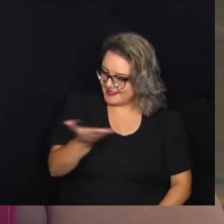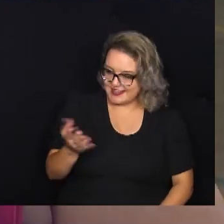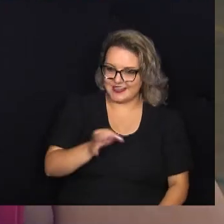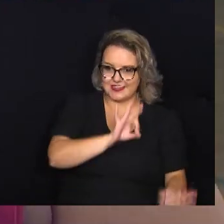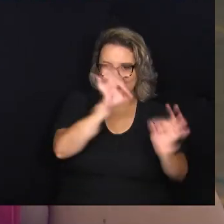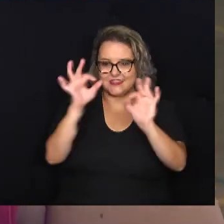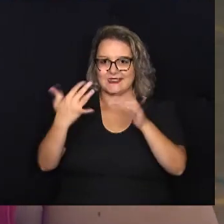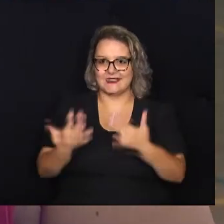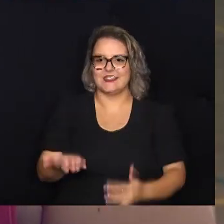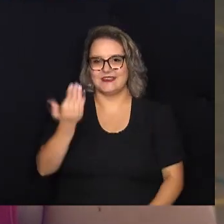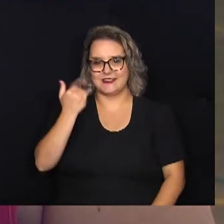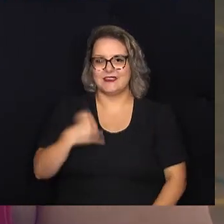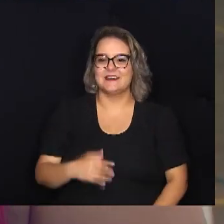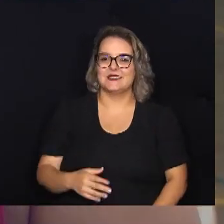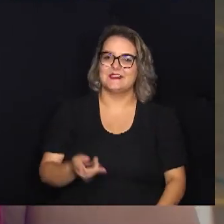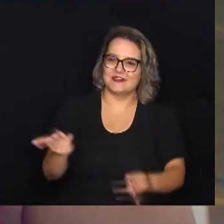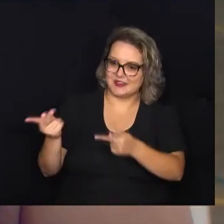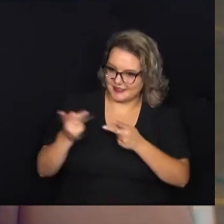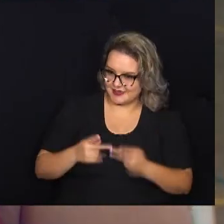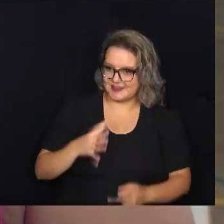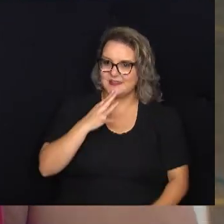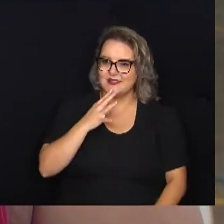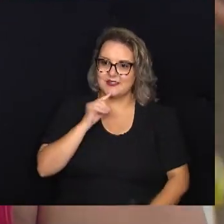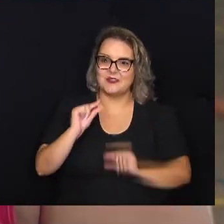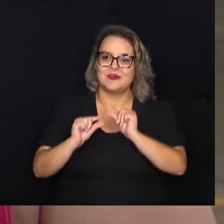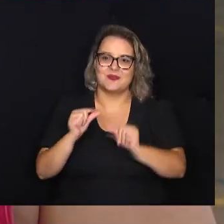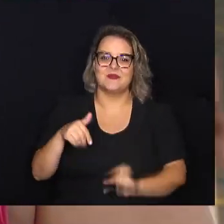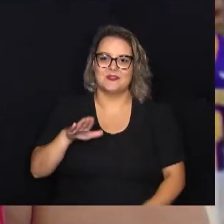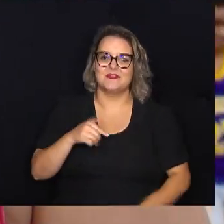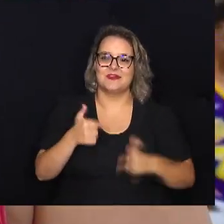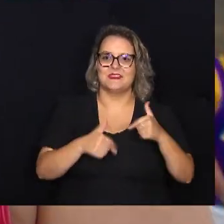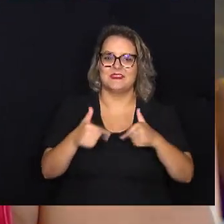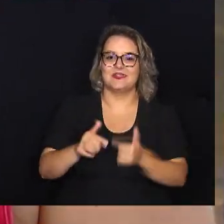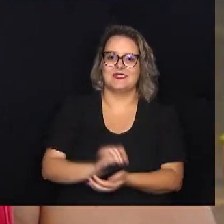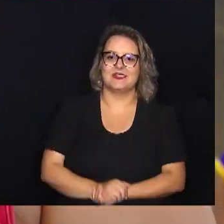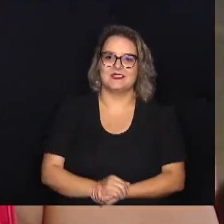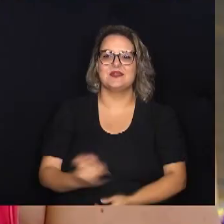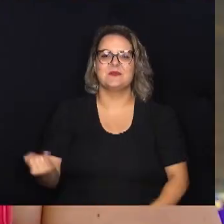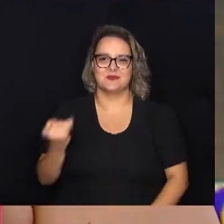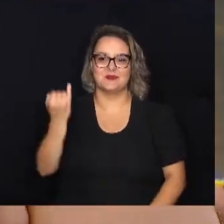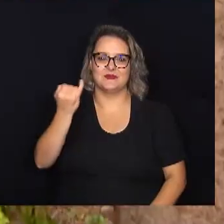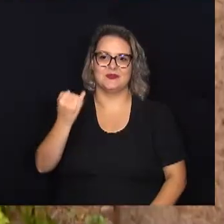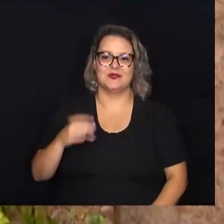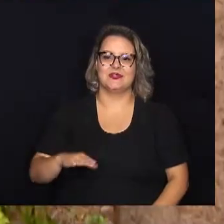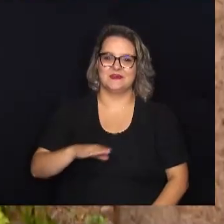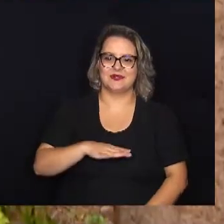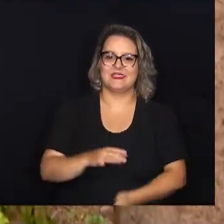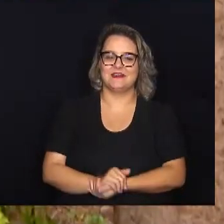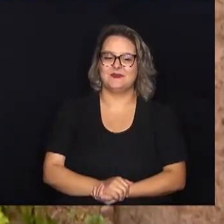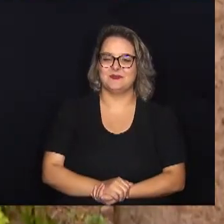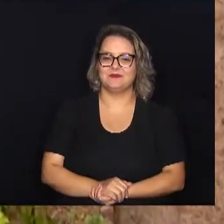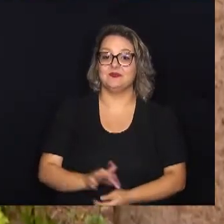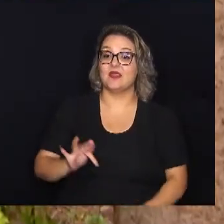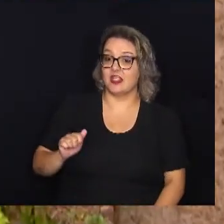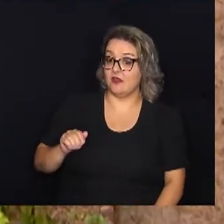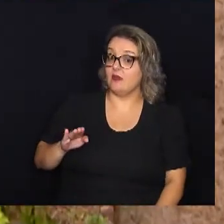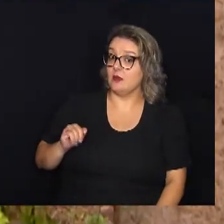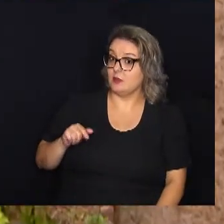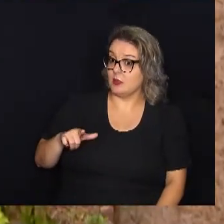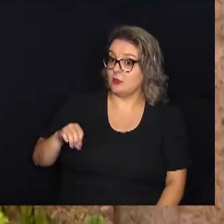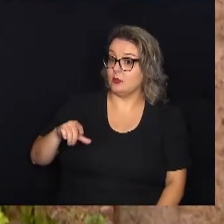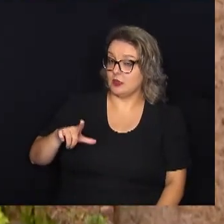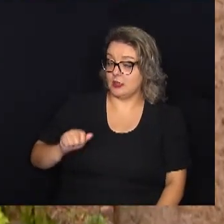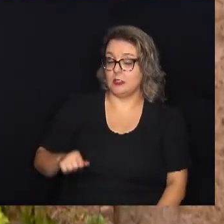assistindo para vir nos visitar e conhecer um pouco mais esse trabalho bem importante aqui no município. Fabiola explica que os